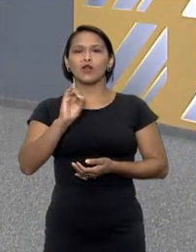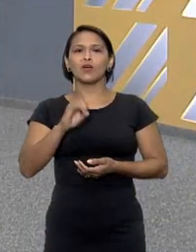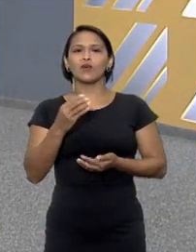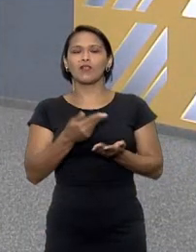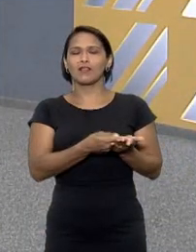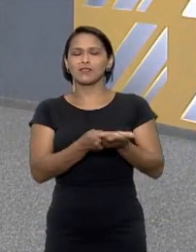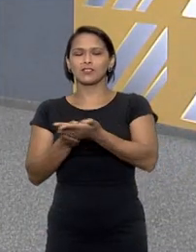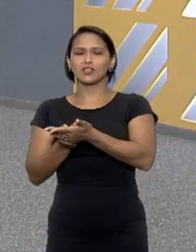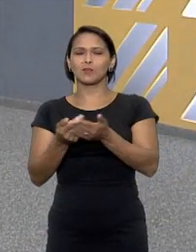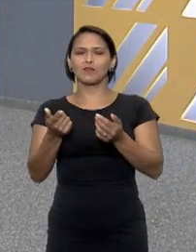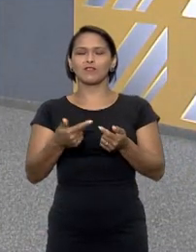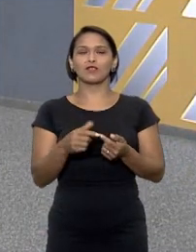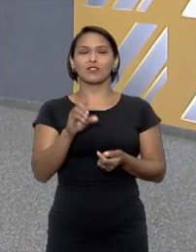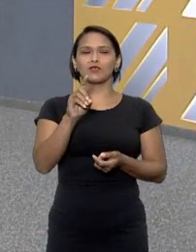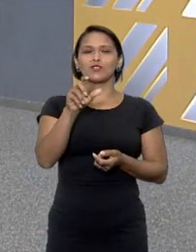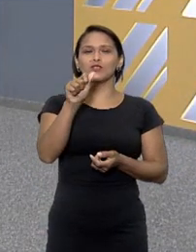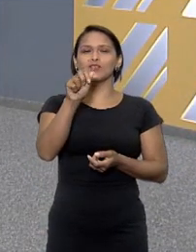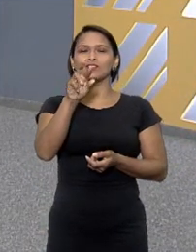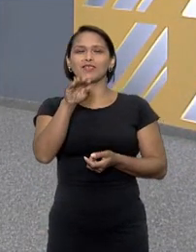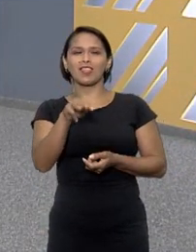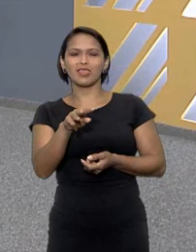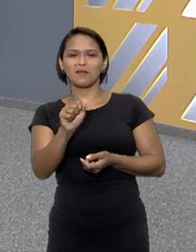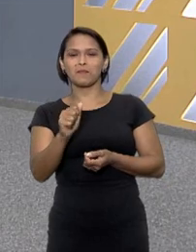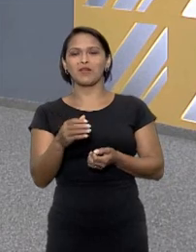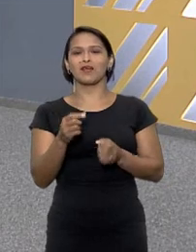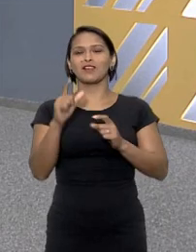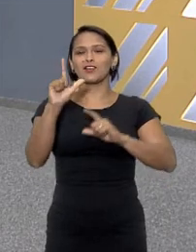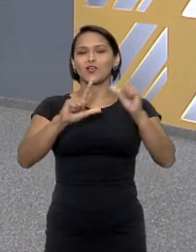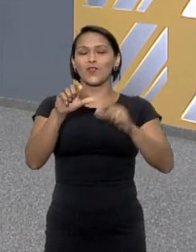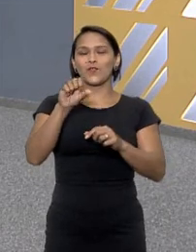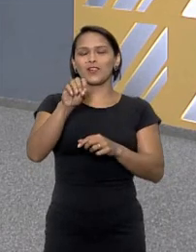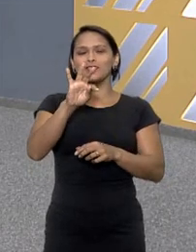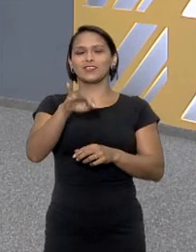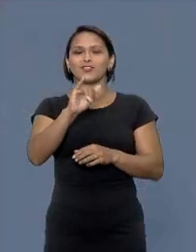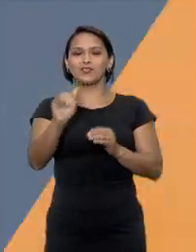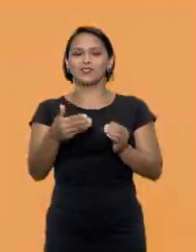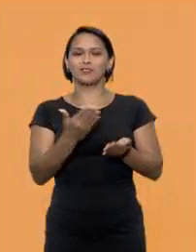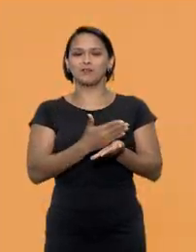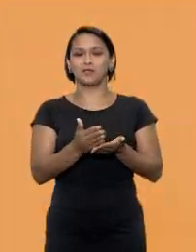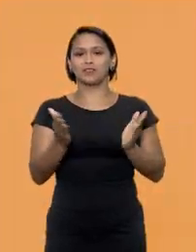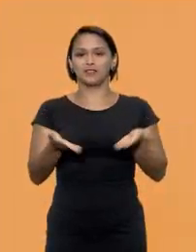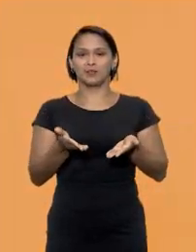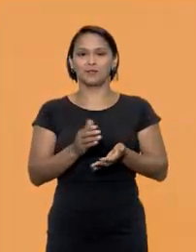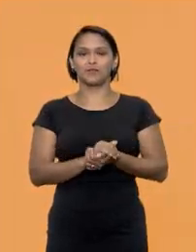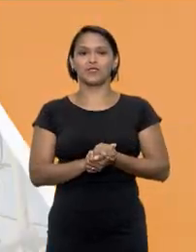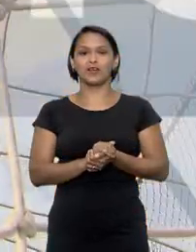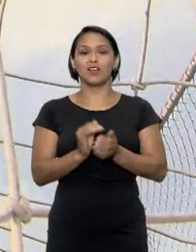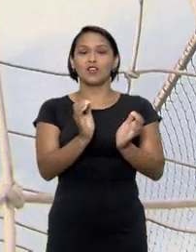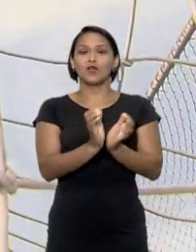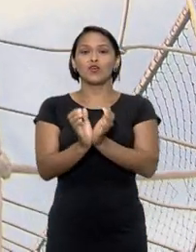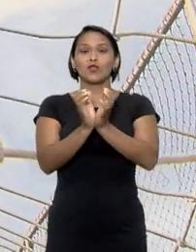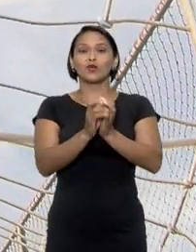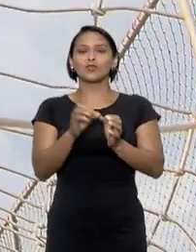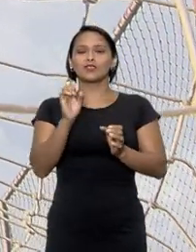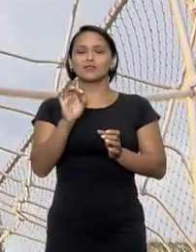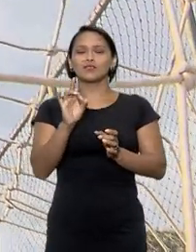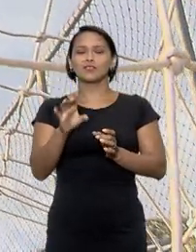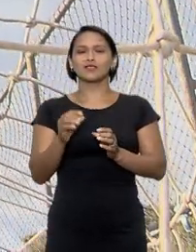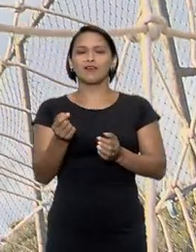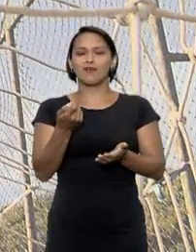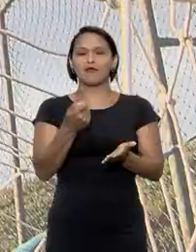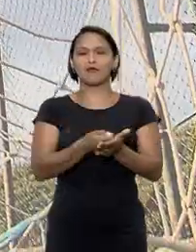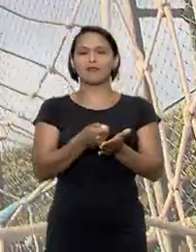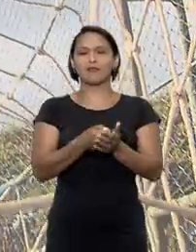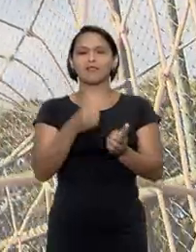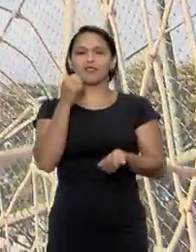Olá, seja muito bem-vindo. Eu sou Damares Bubans e o STJ Notícias está no ar. Corte especial homologa a